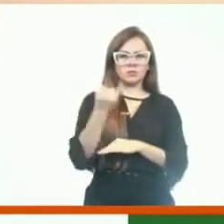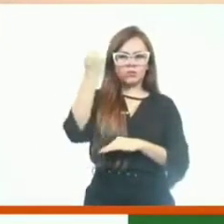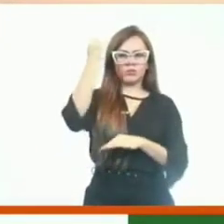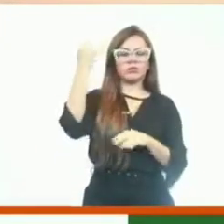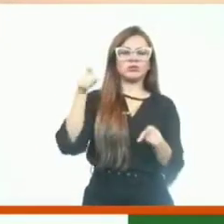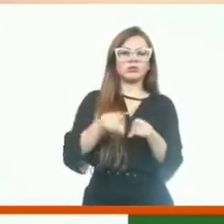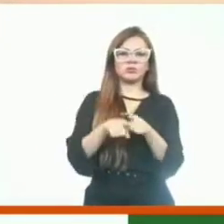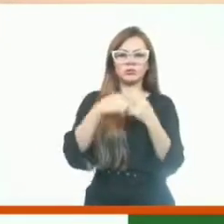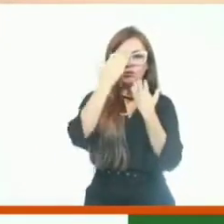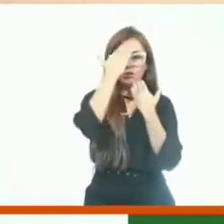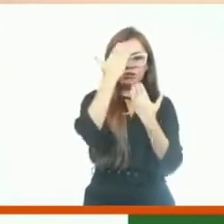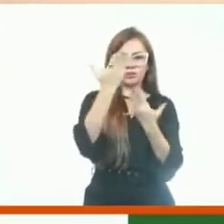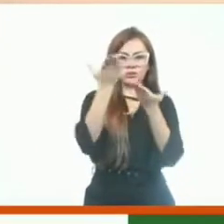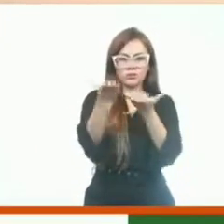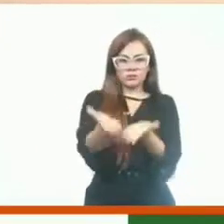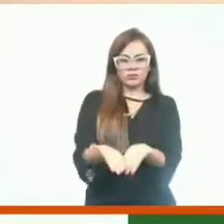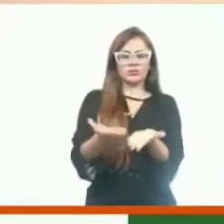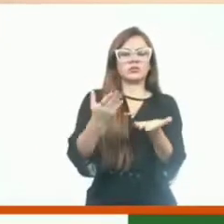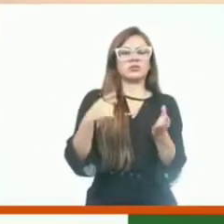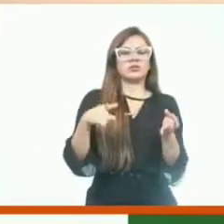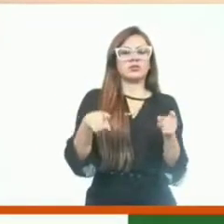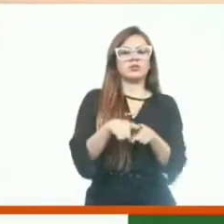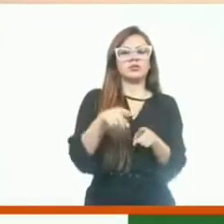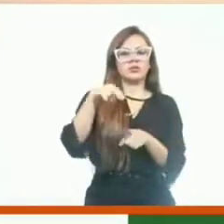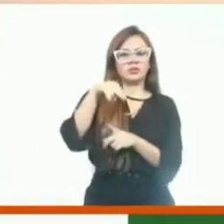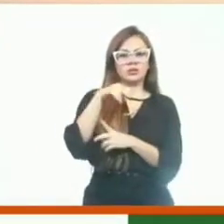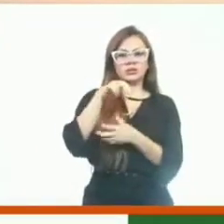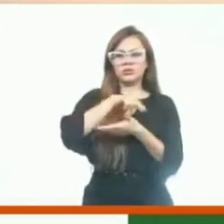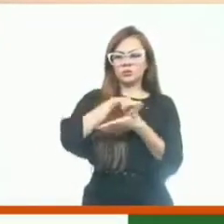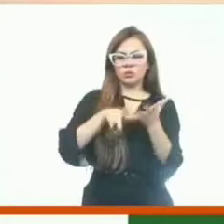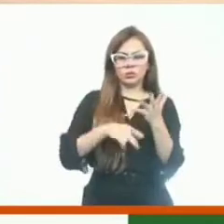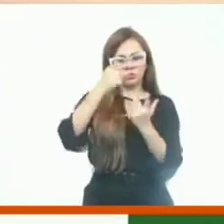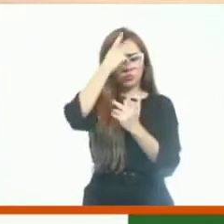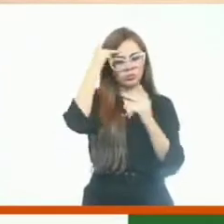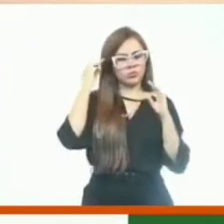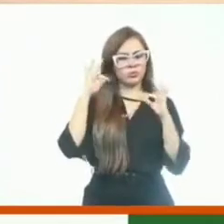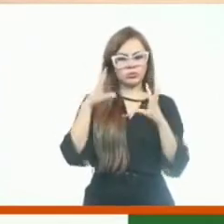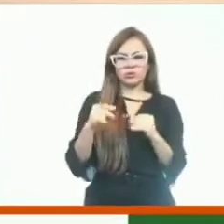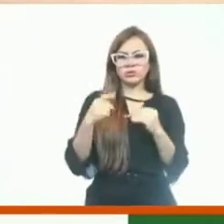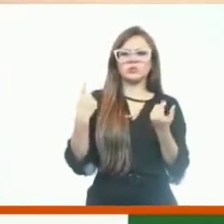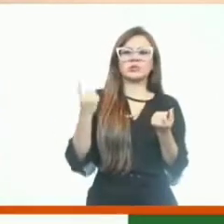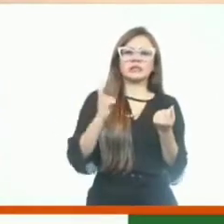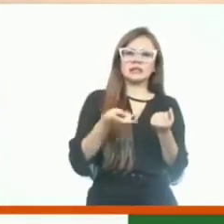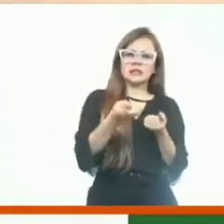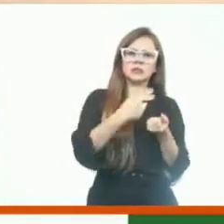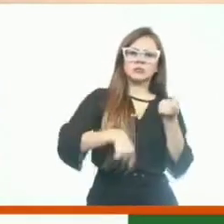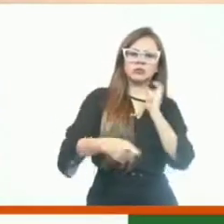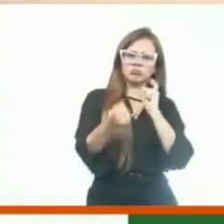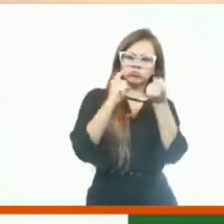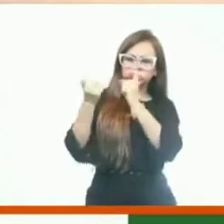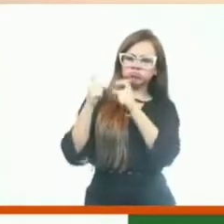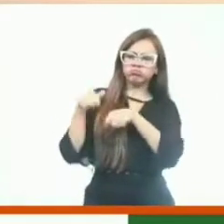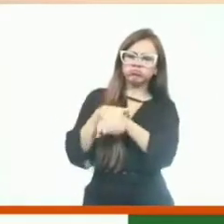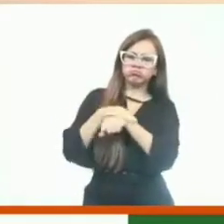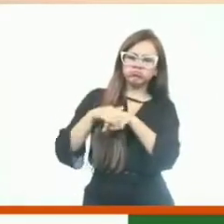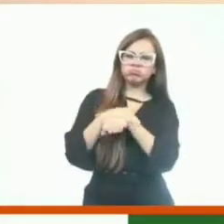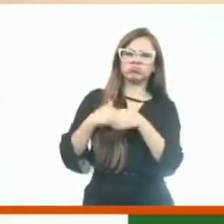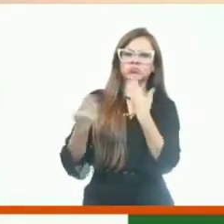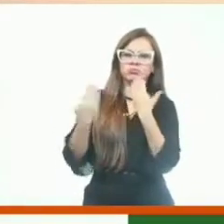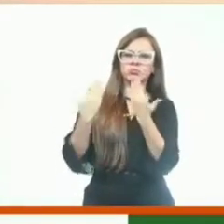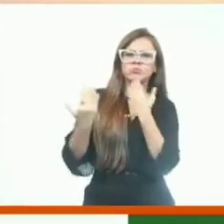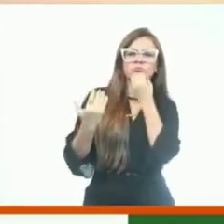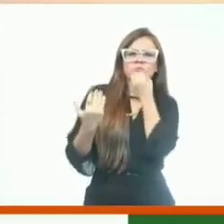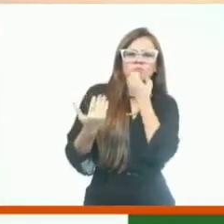eu lhe agradeço demais ao senhor Ariel, ao senhor Nelson Marquinhos, onde sempre tivemos uma conversa boa, uma grande